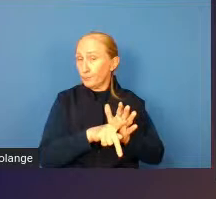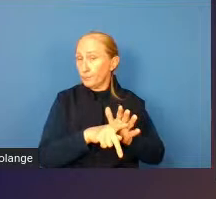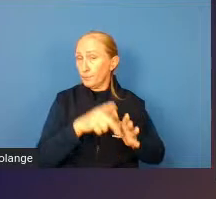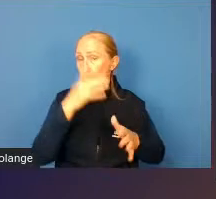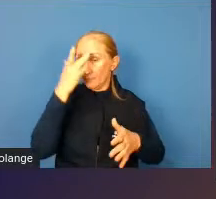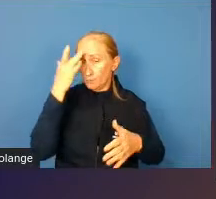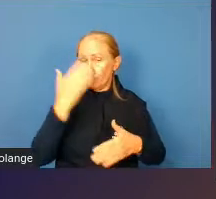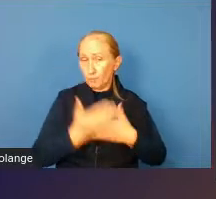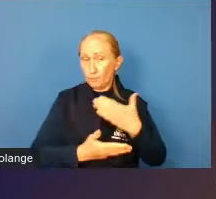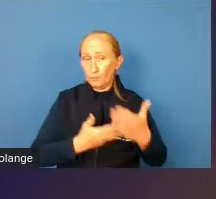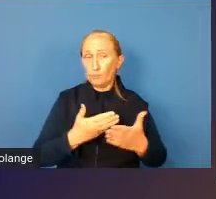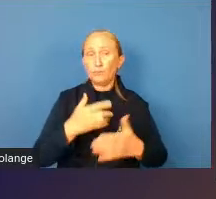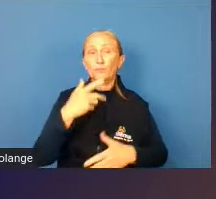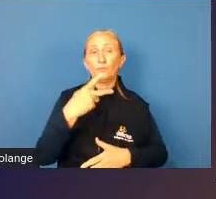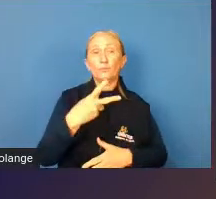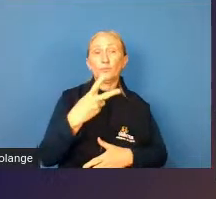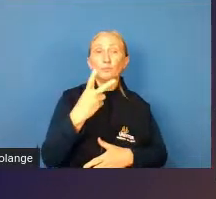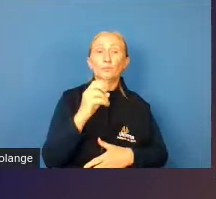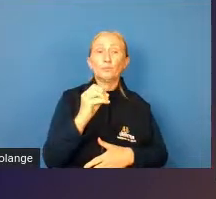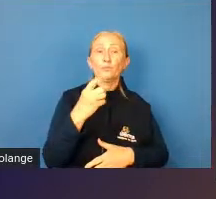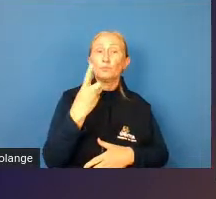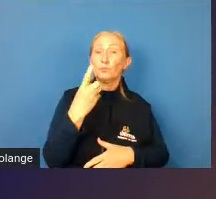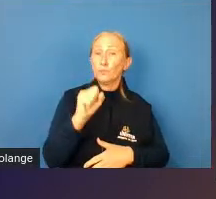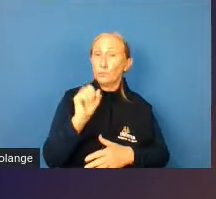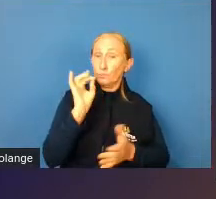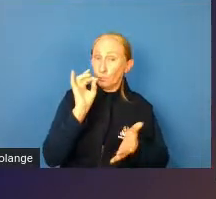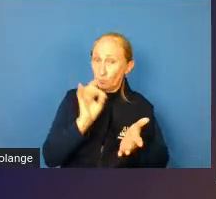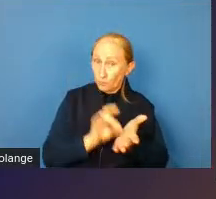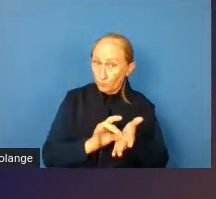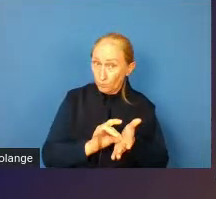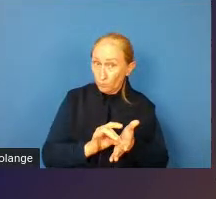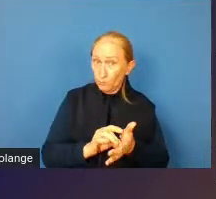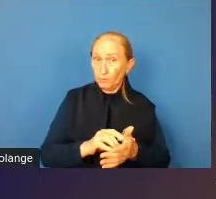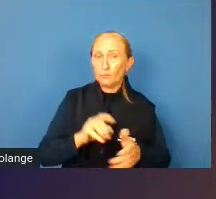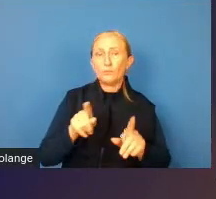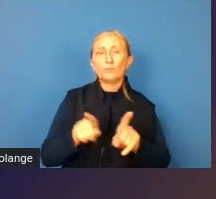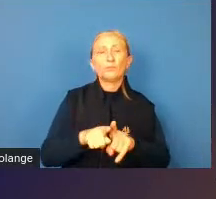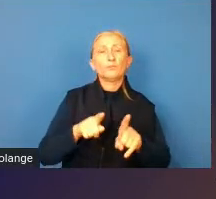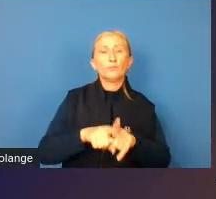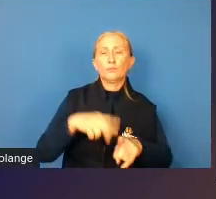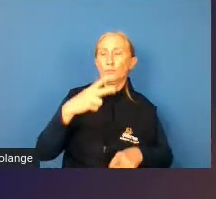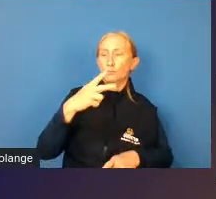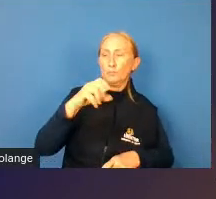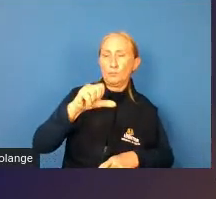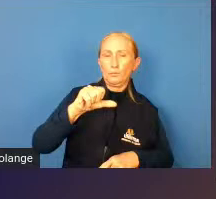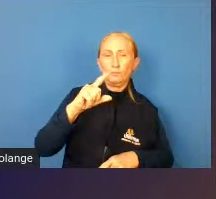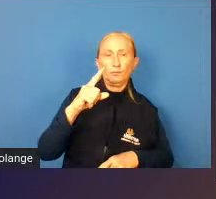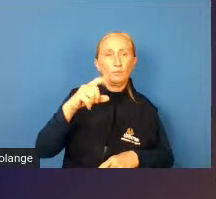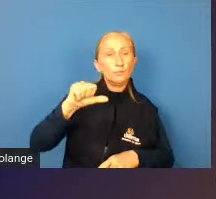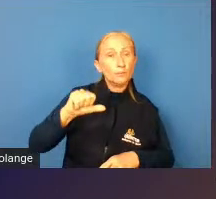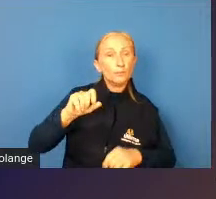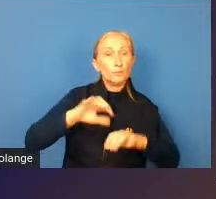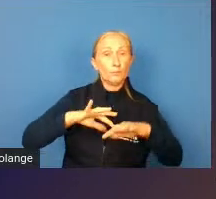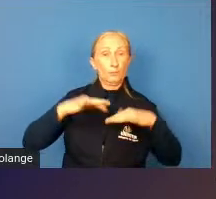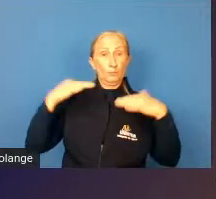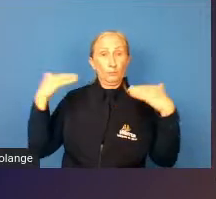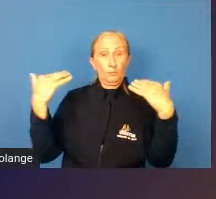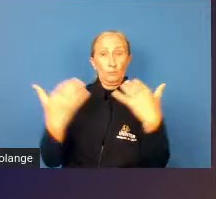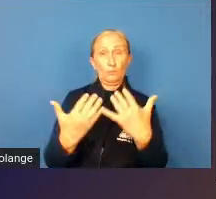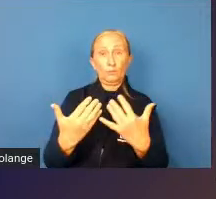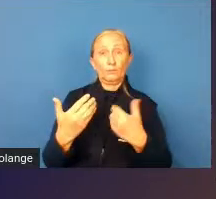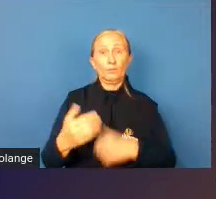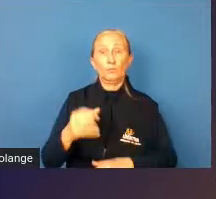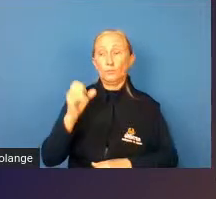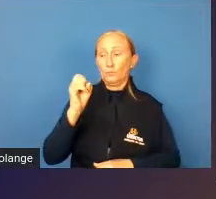A partir de 2018, com uma resolução e oficialmente em 2019, por meio de um evento, uma assembleia, a